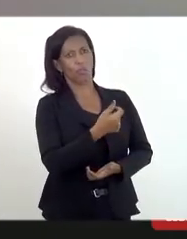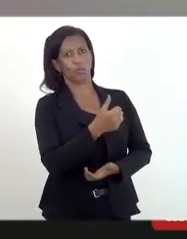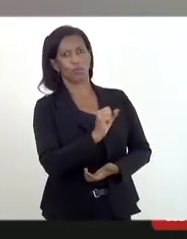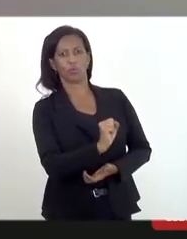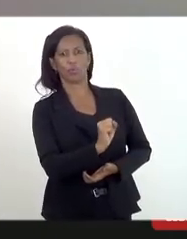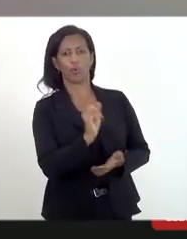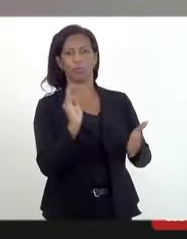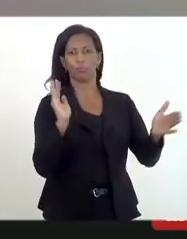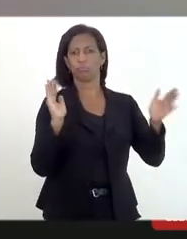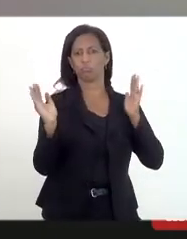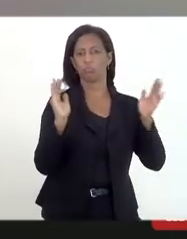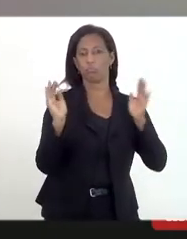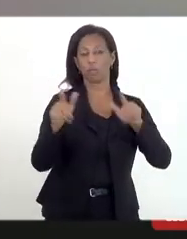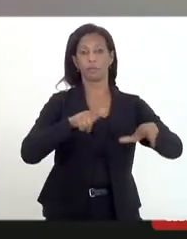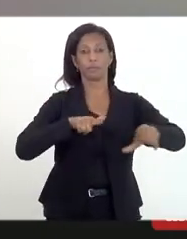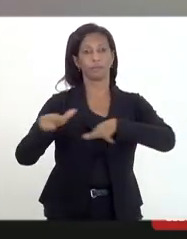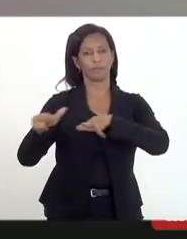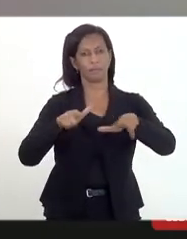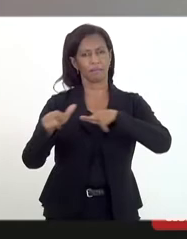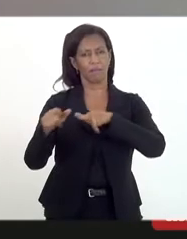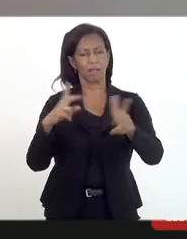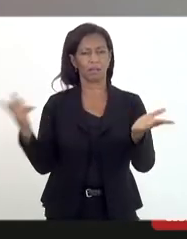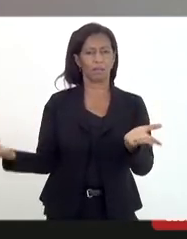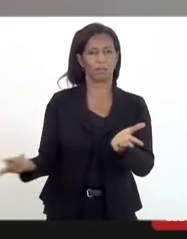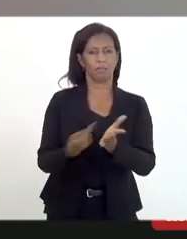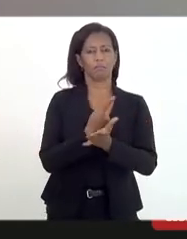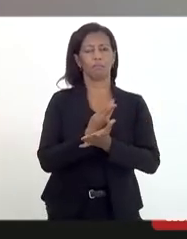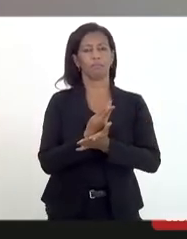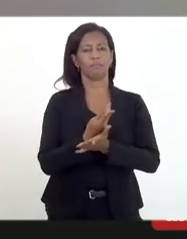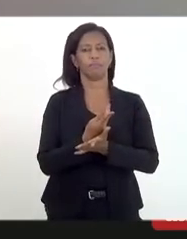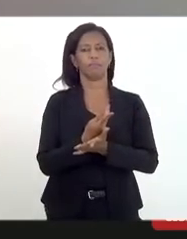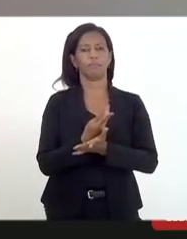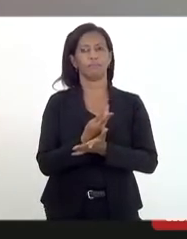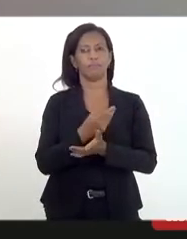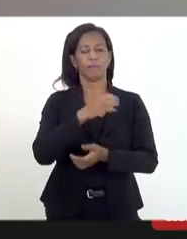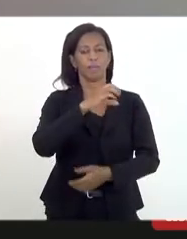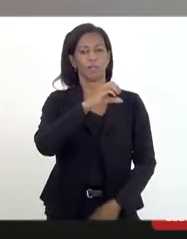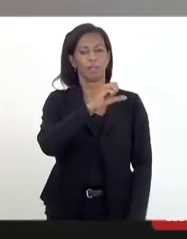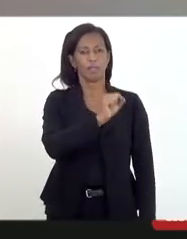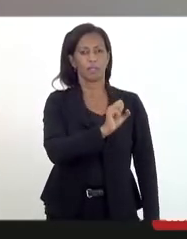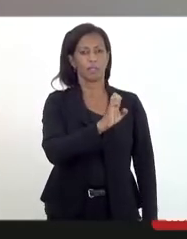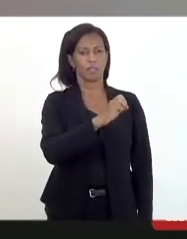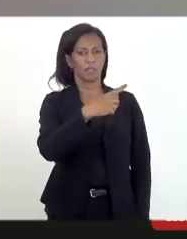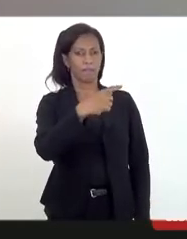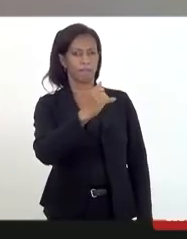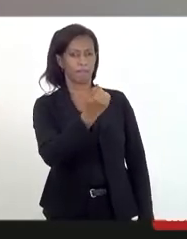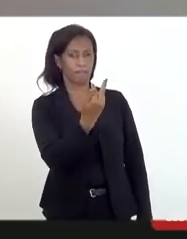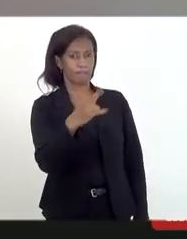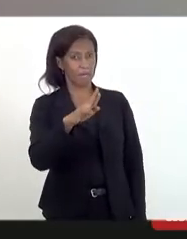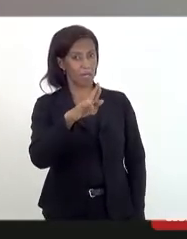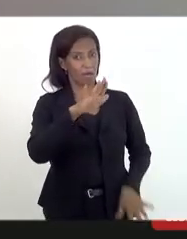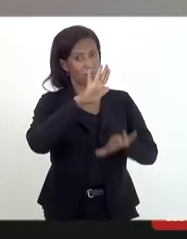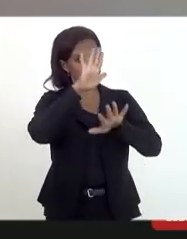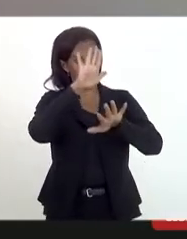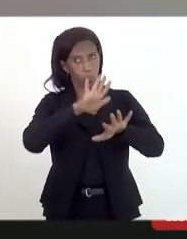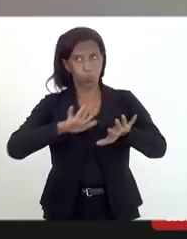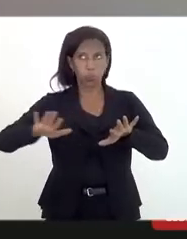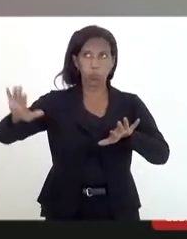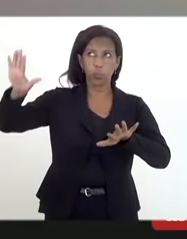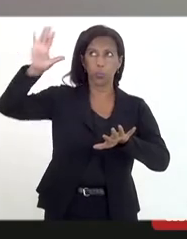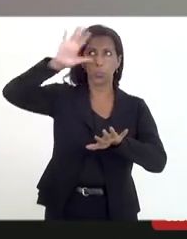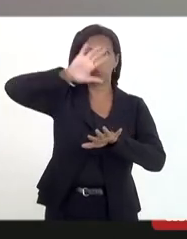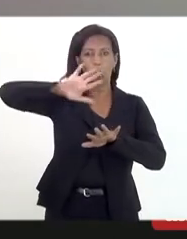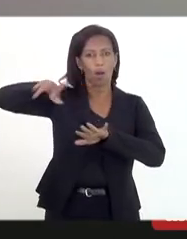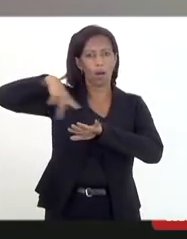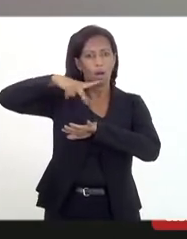em trabalhos que vinham sendo realizados pela CEPIR, em âmbito nacional, é bom frisar